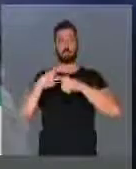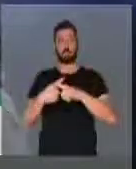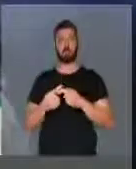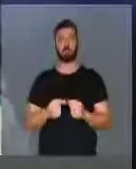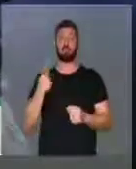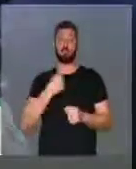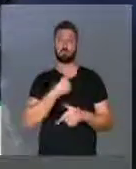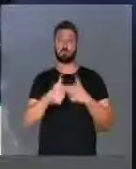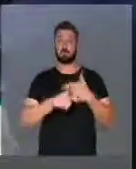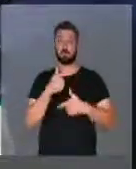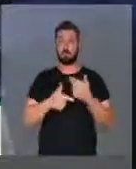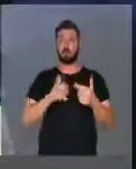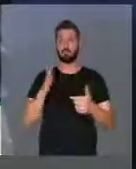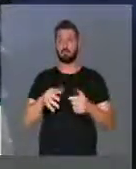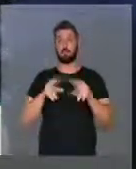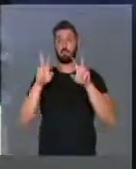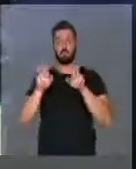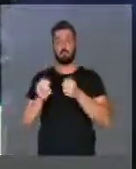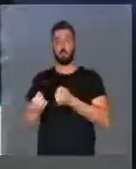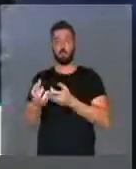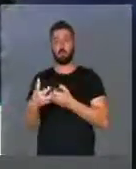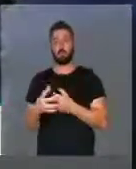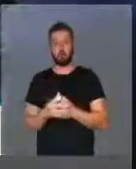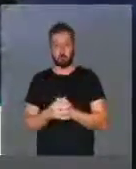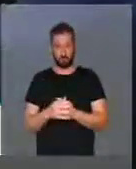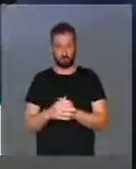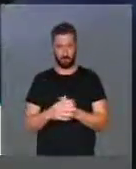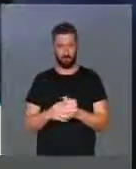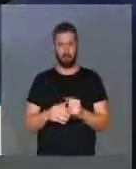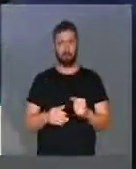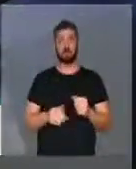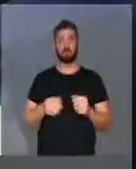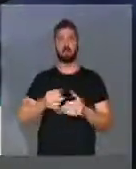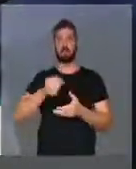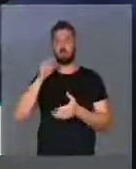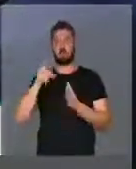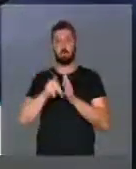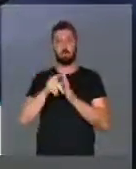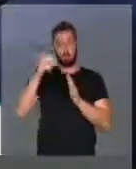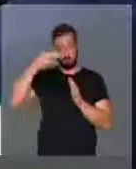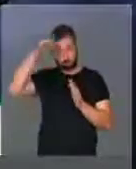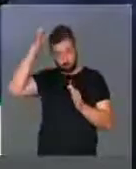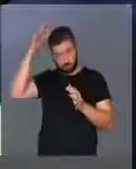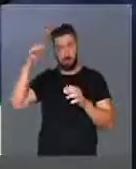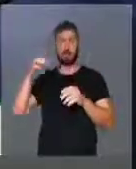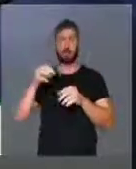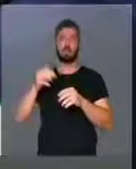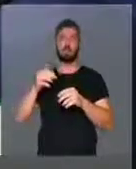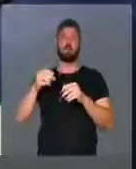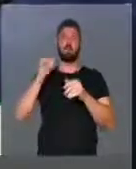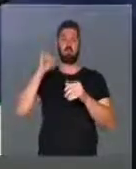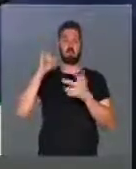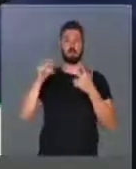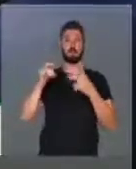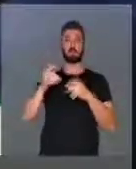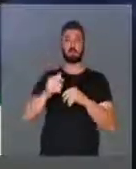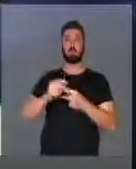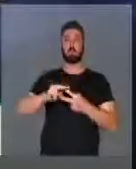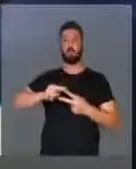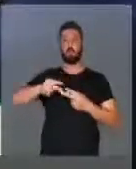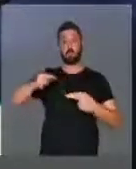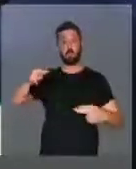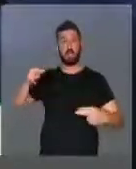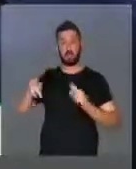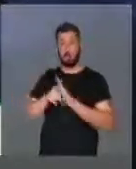Nós trabalhamos muito a questão da produtividade. O Incapé, do Estado do Espírito Santo, inclusive lá na fazenda de Mairlândia, tem a melhor genética do